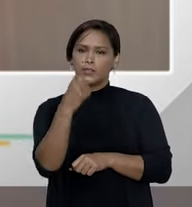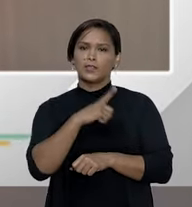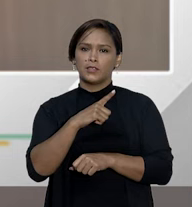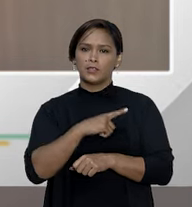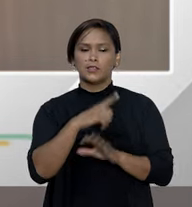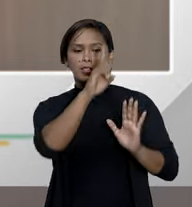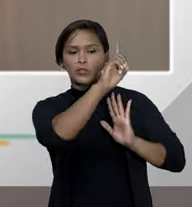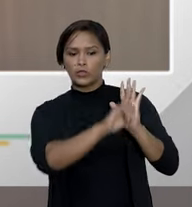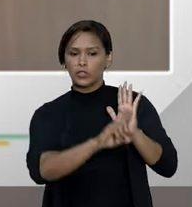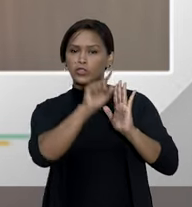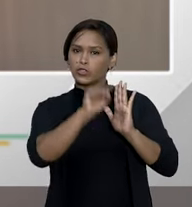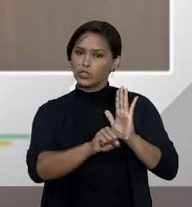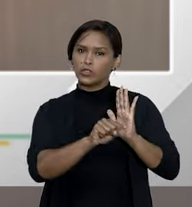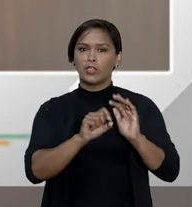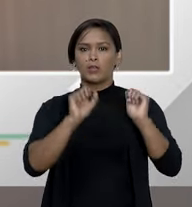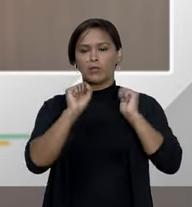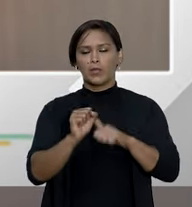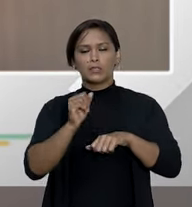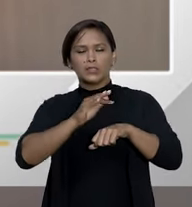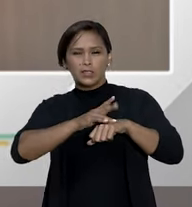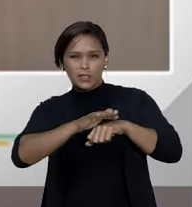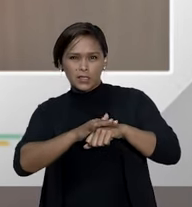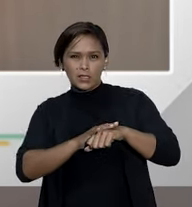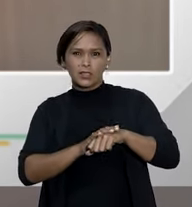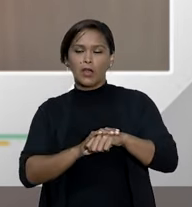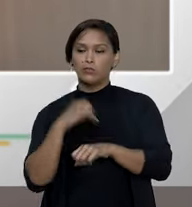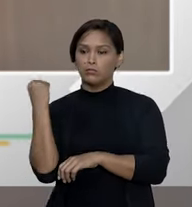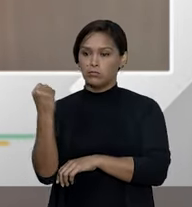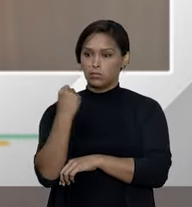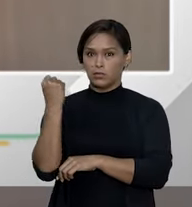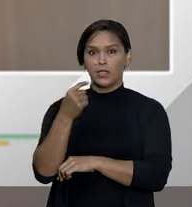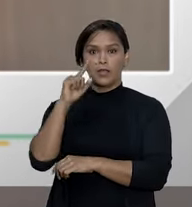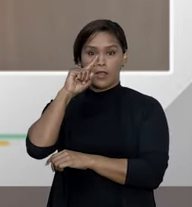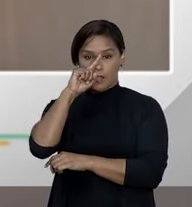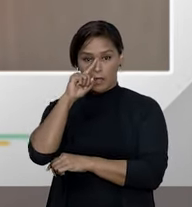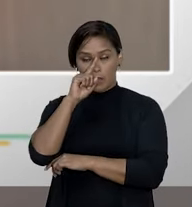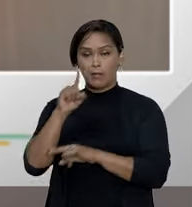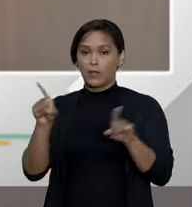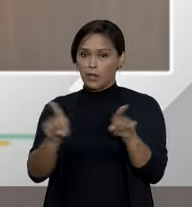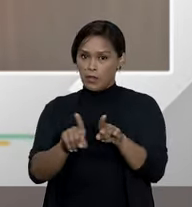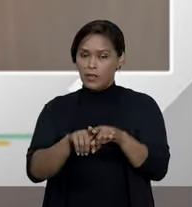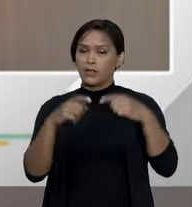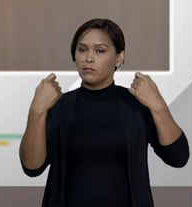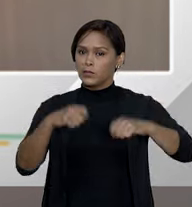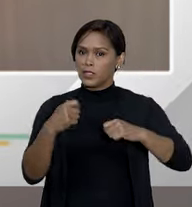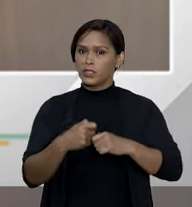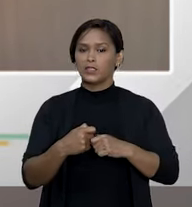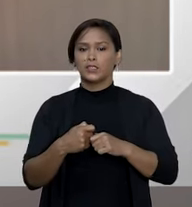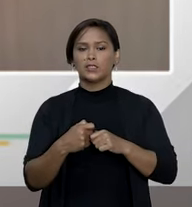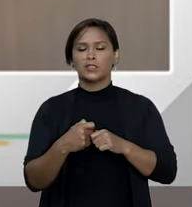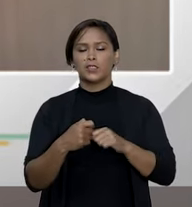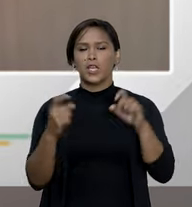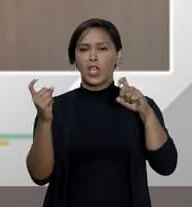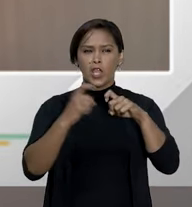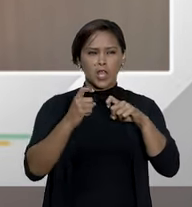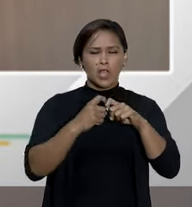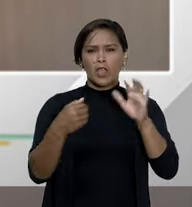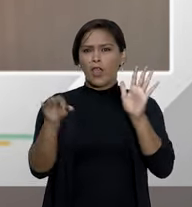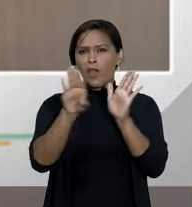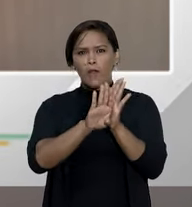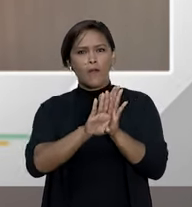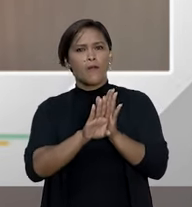estão vamos dizer assim em estado de saúde considerado grave por isso necessitam de um atendimento de emergência